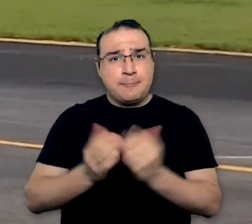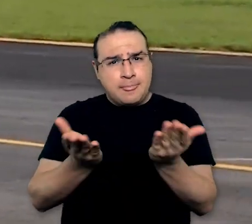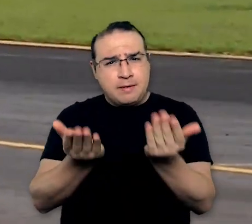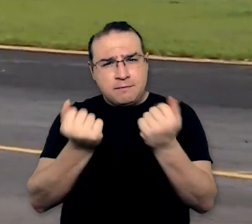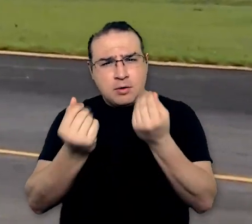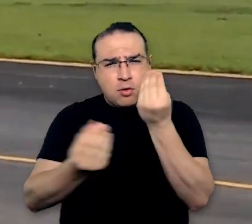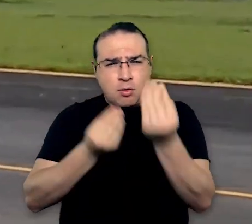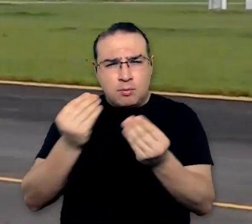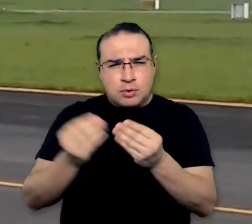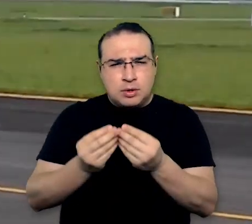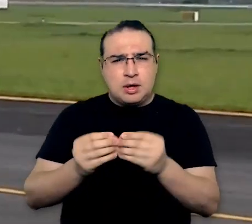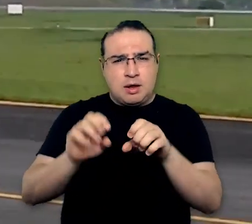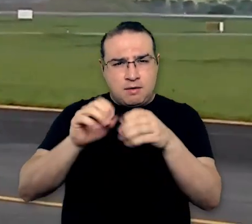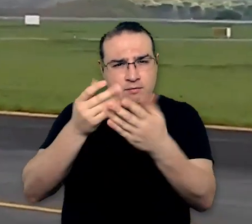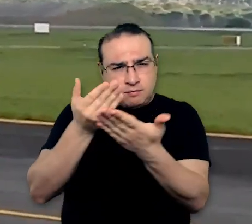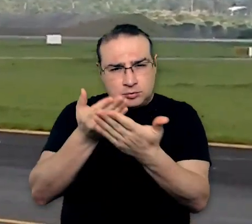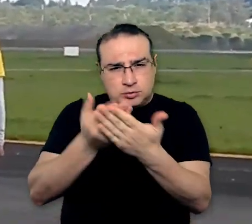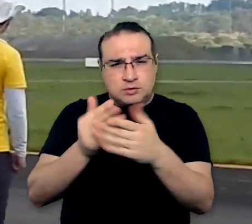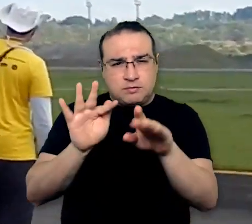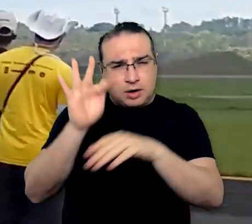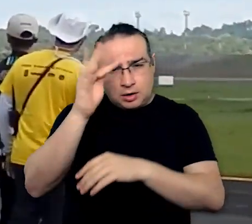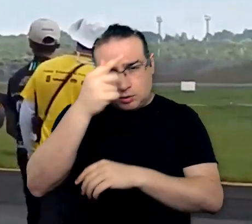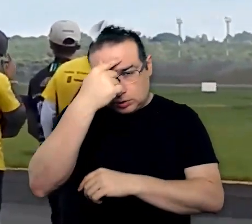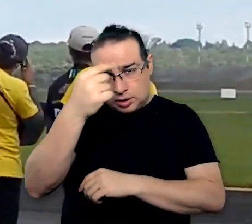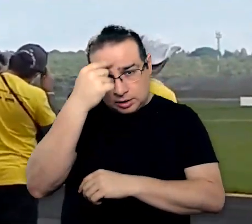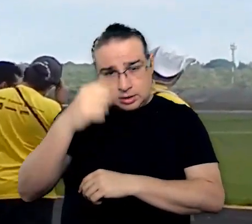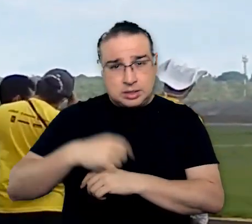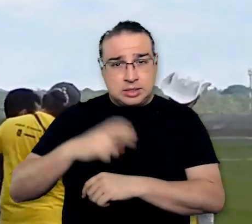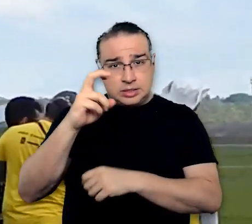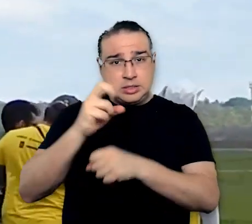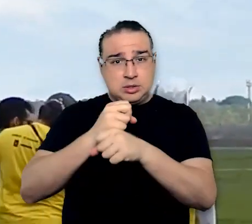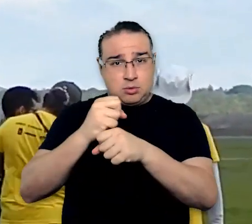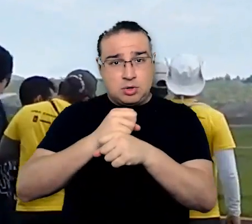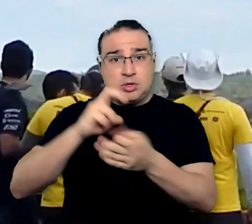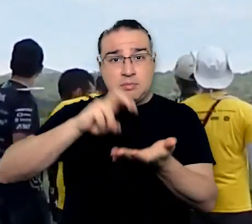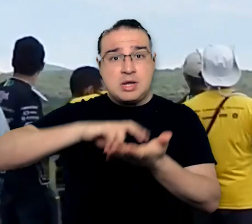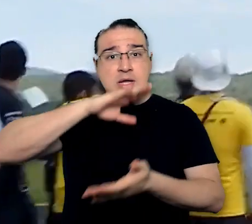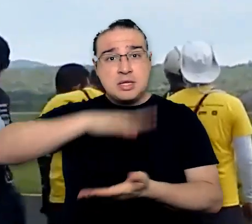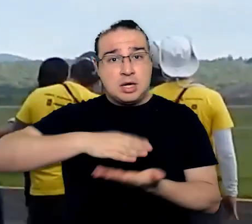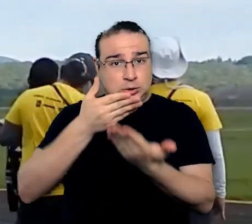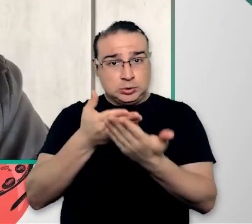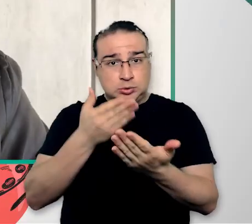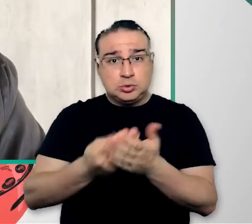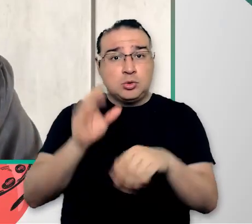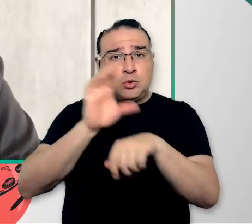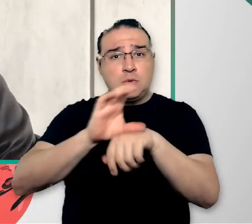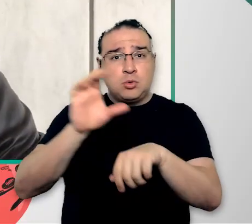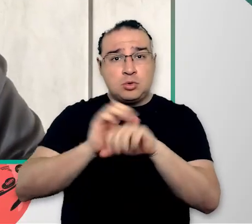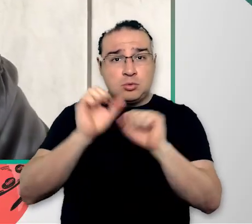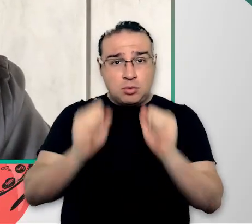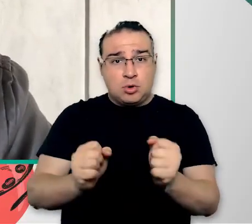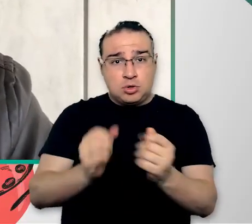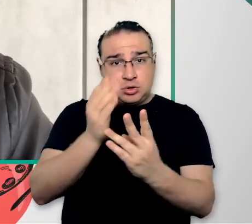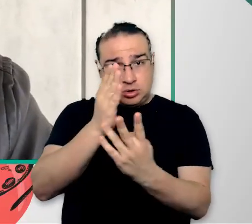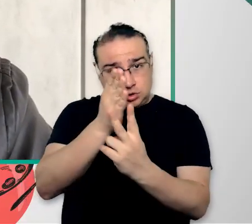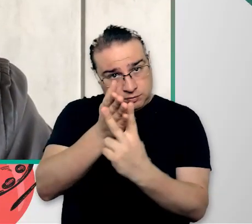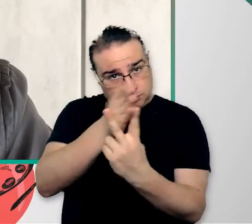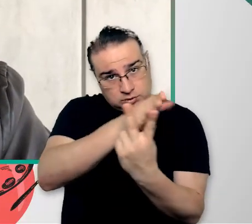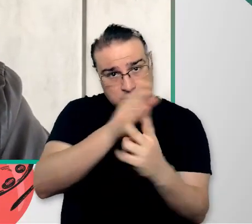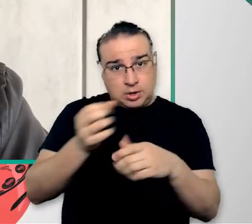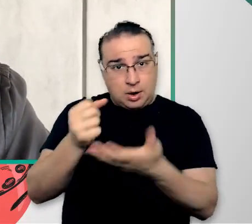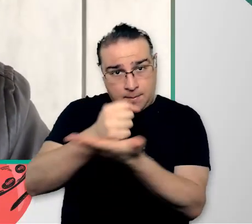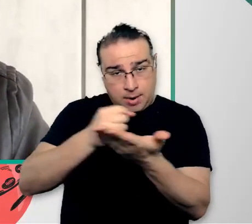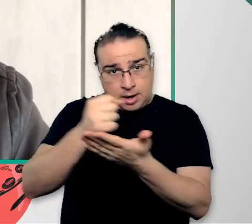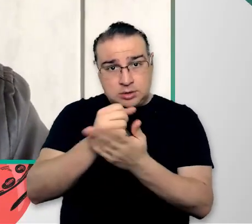A graduação tem a duração de 5 anos e é ofertada em período integral. O curso pode ser dividido entre o ciclo